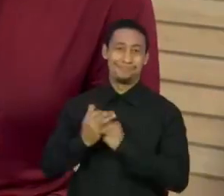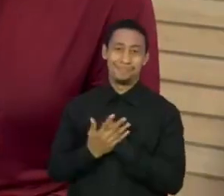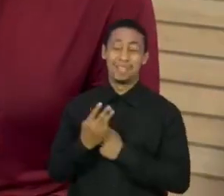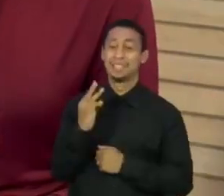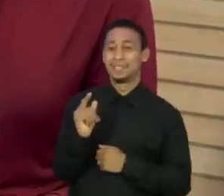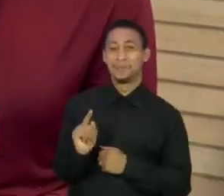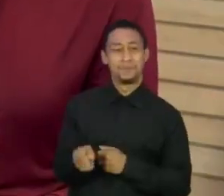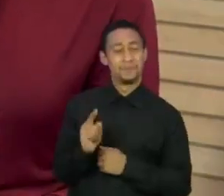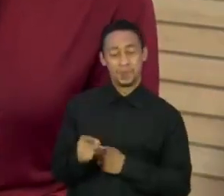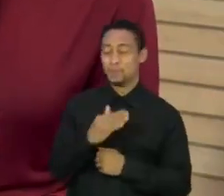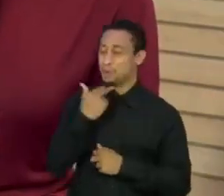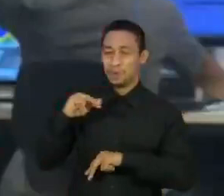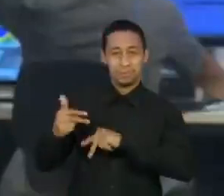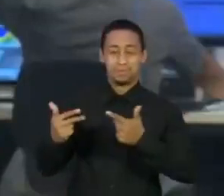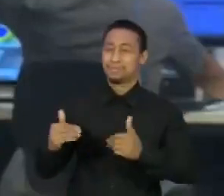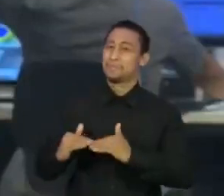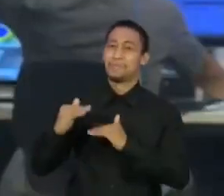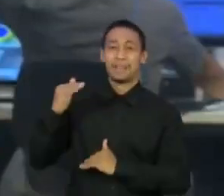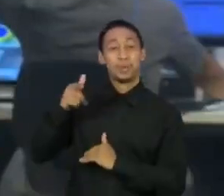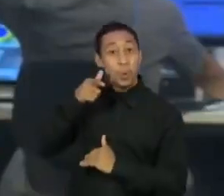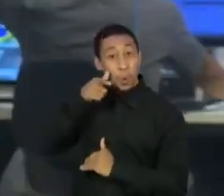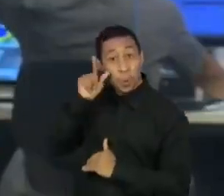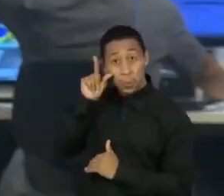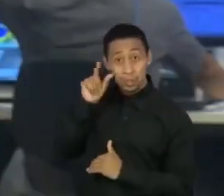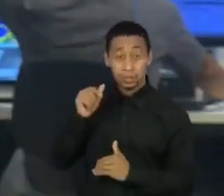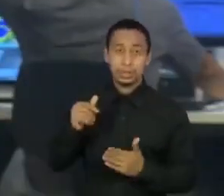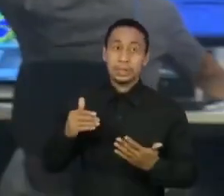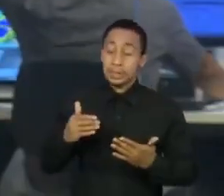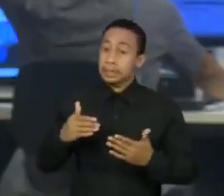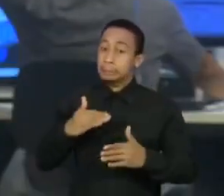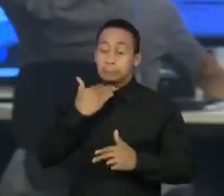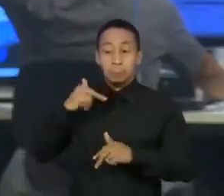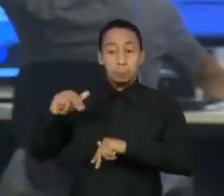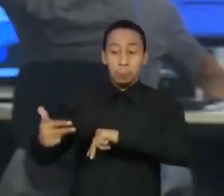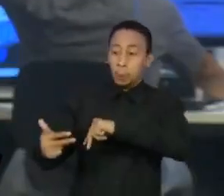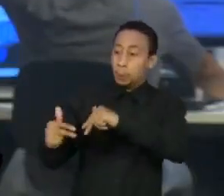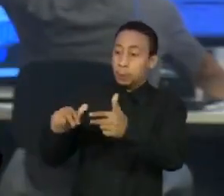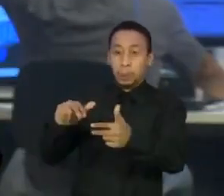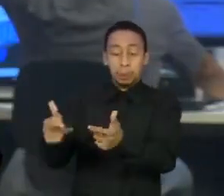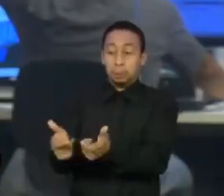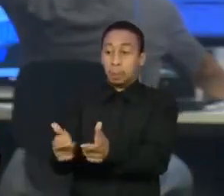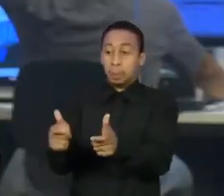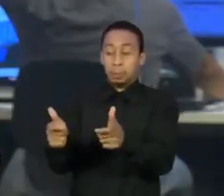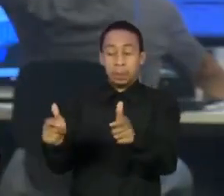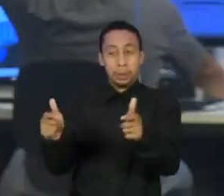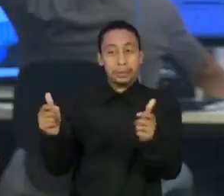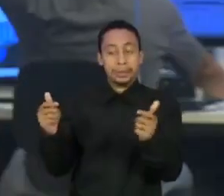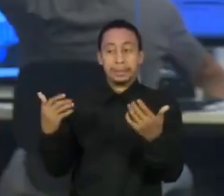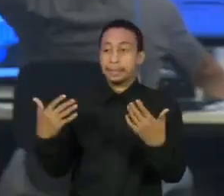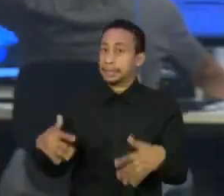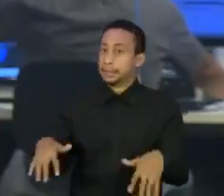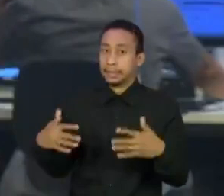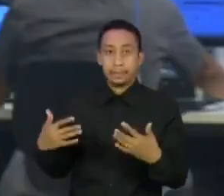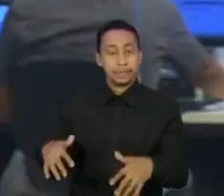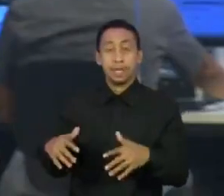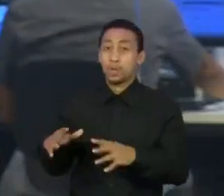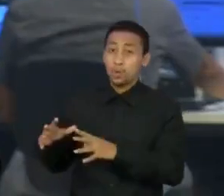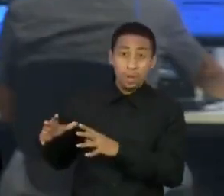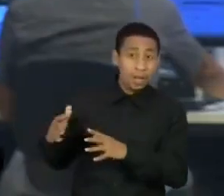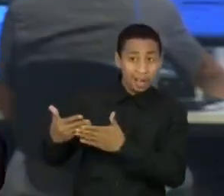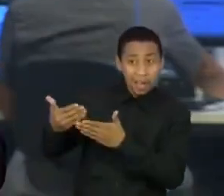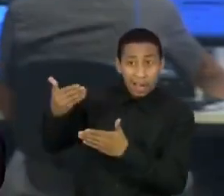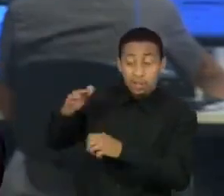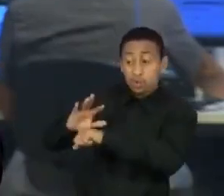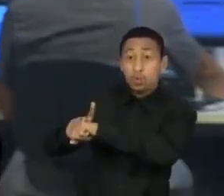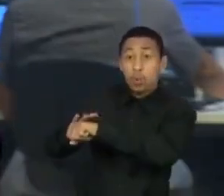mortes confirmadas ontem. É uma letalidade incomparável. Todas as doenças cardiovasculares juntas, que eram